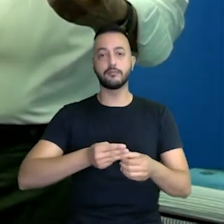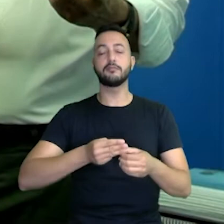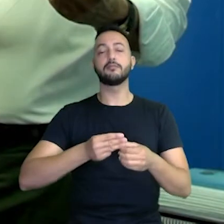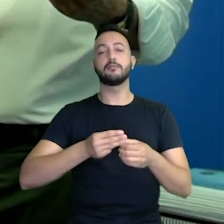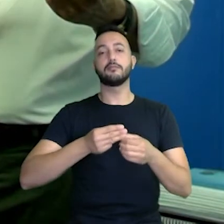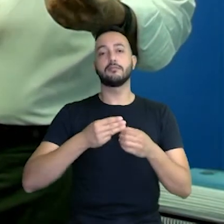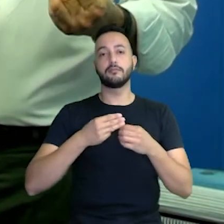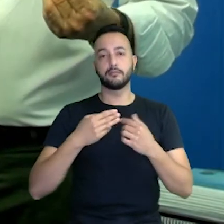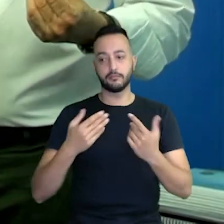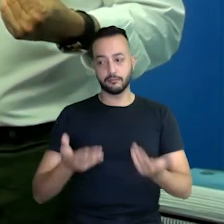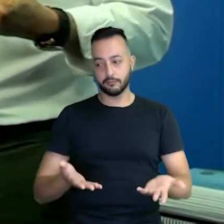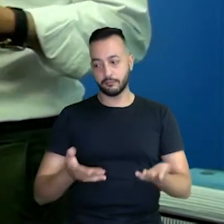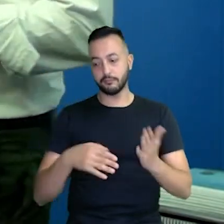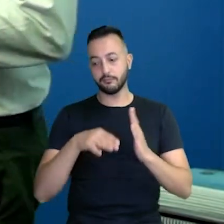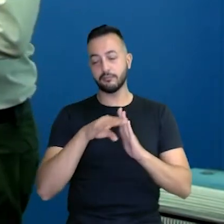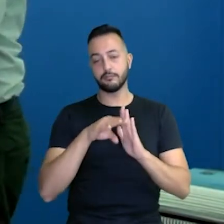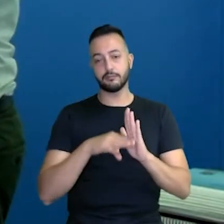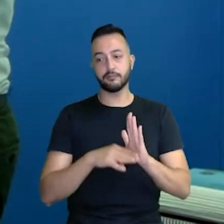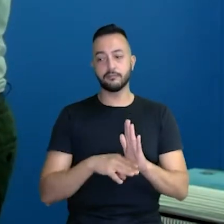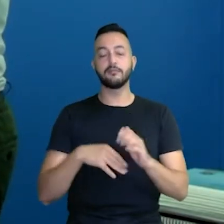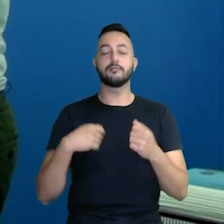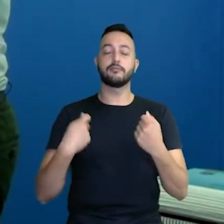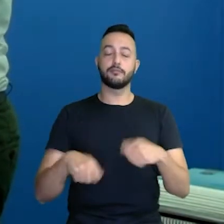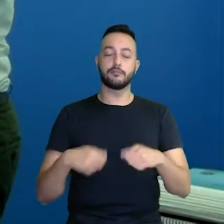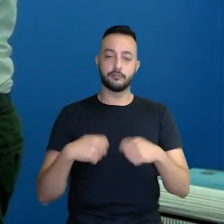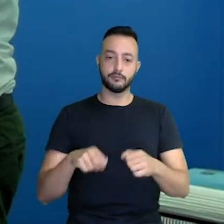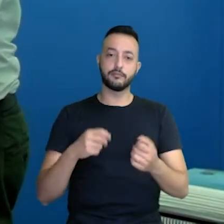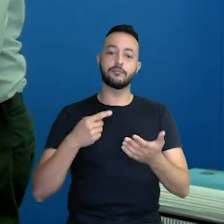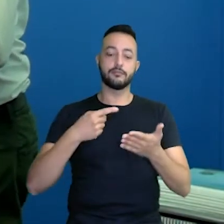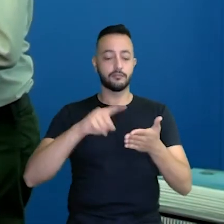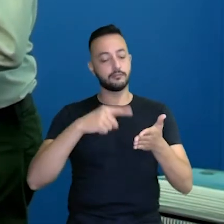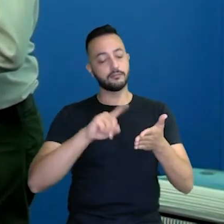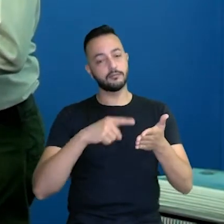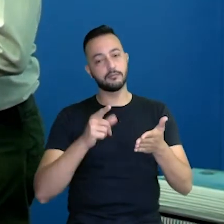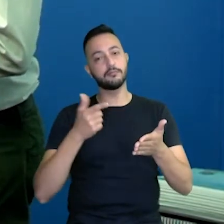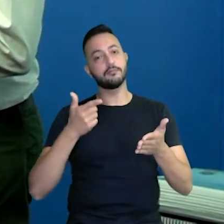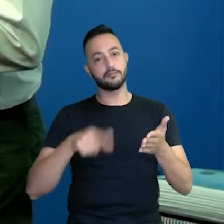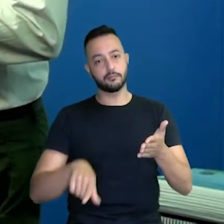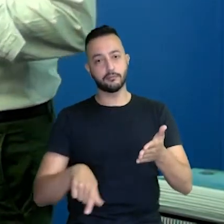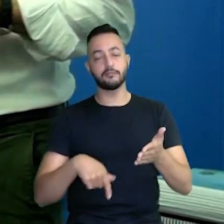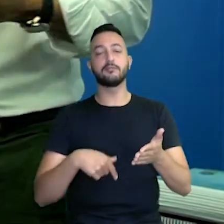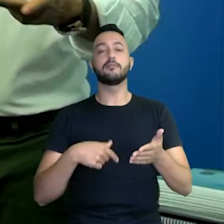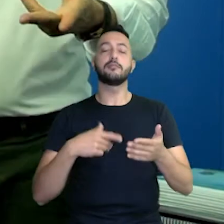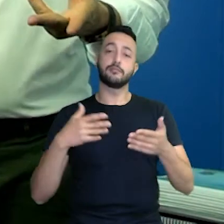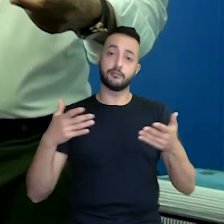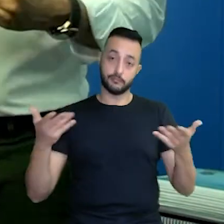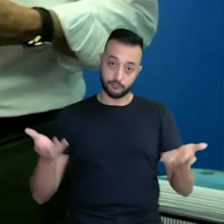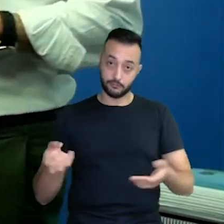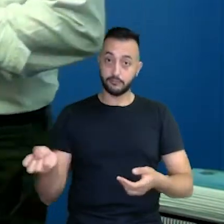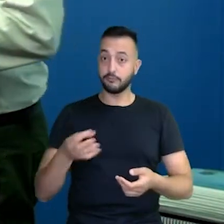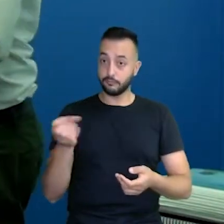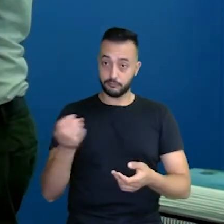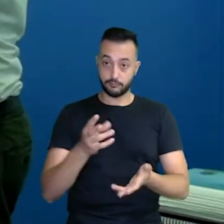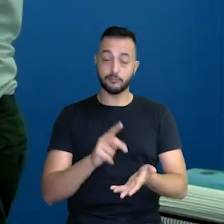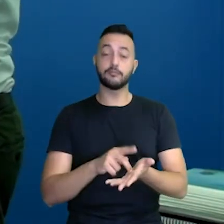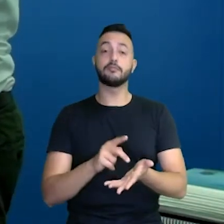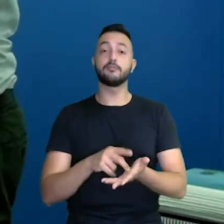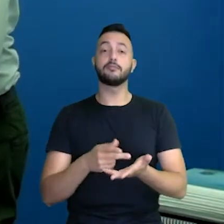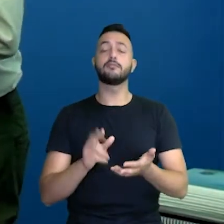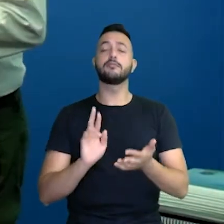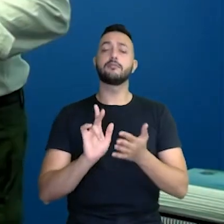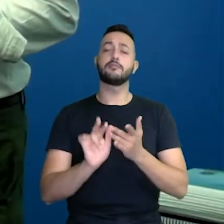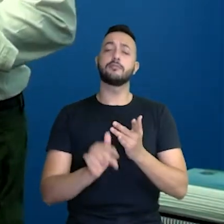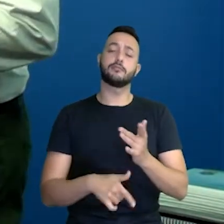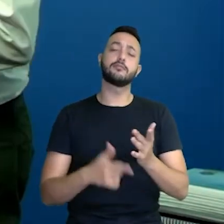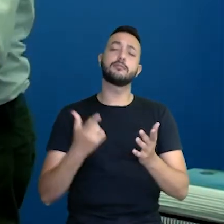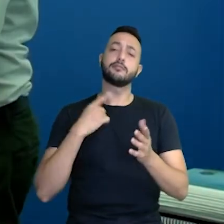desse Plano Municipal, ele precisou ser revisto, então a gente é atualizado, na verdade, então nós temos